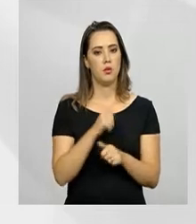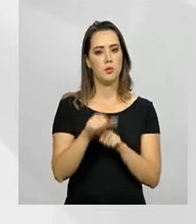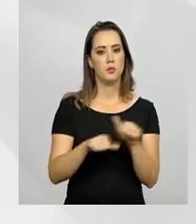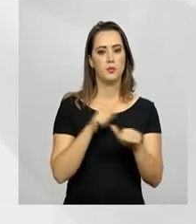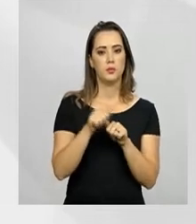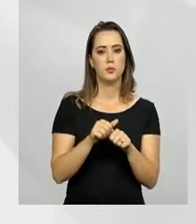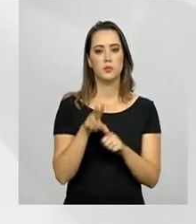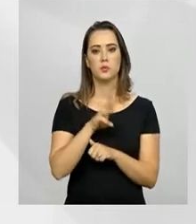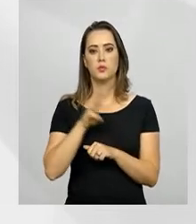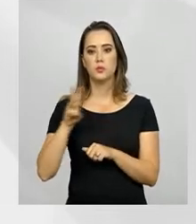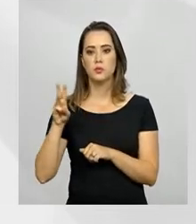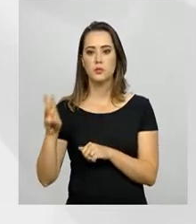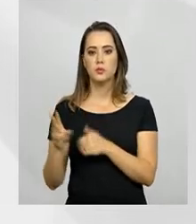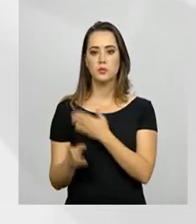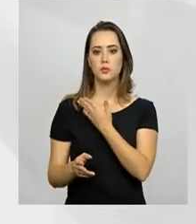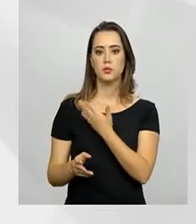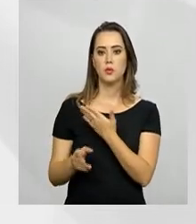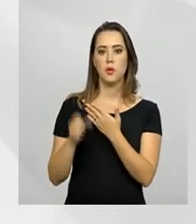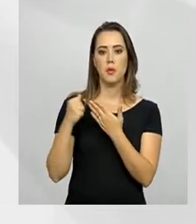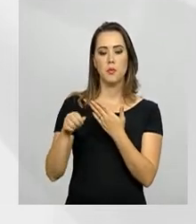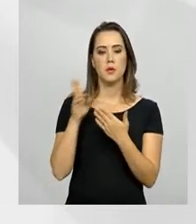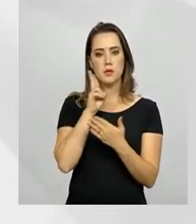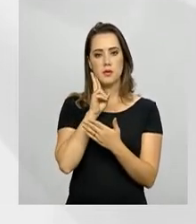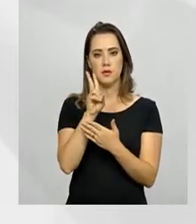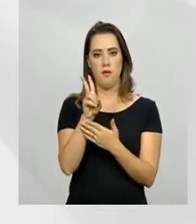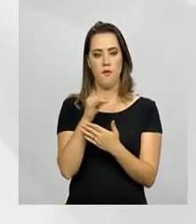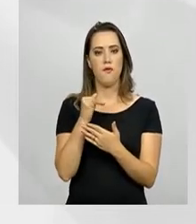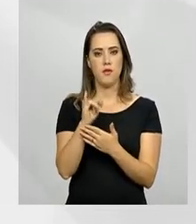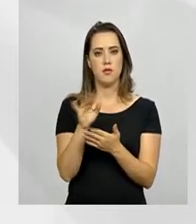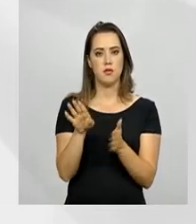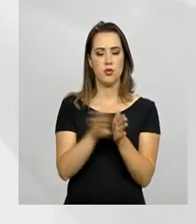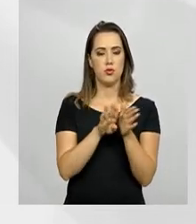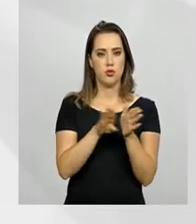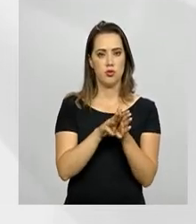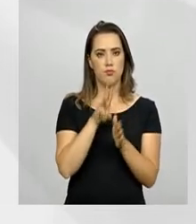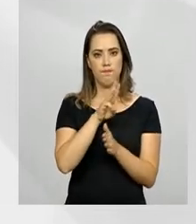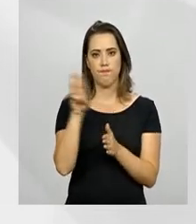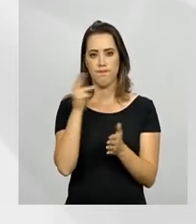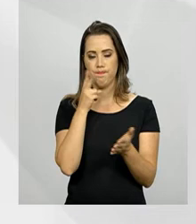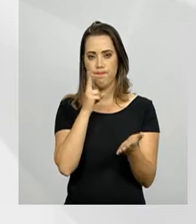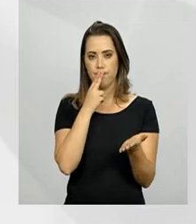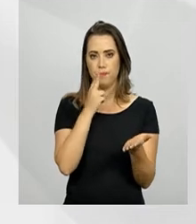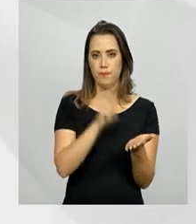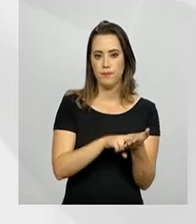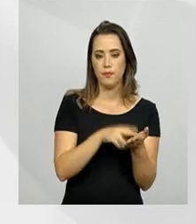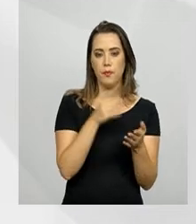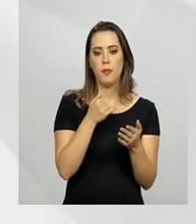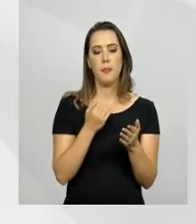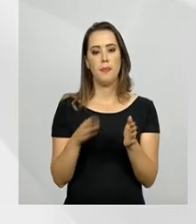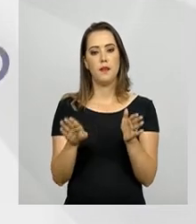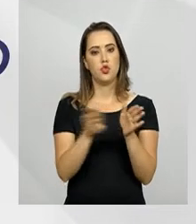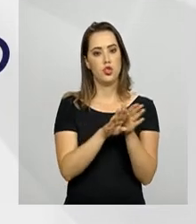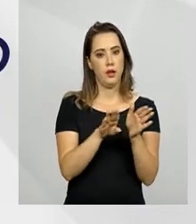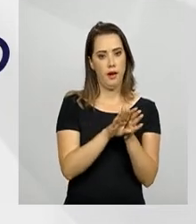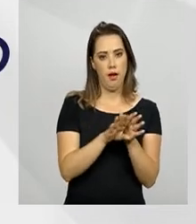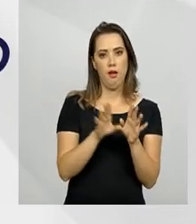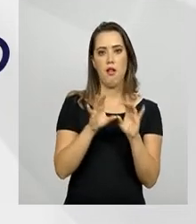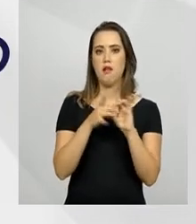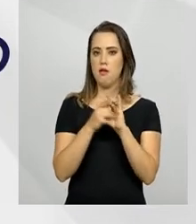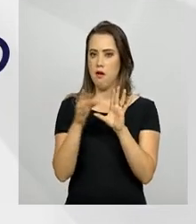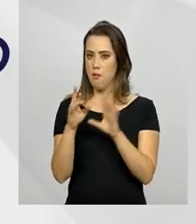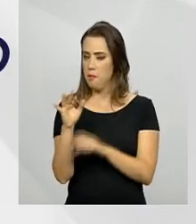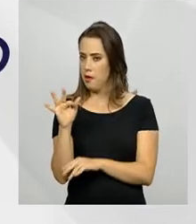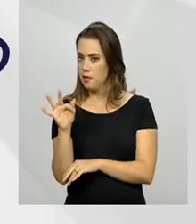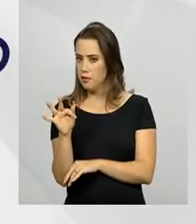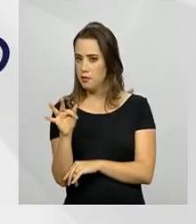mudança, os compradores brasileiros devem acompanhar o rastreamento do objeto pela internet. Assim que ele for liberado pela Receita